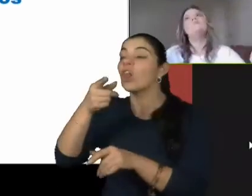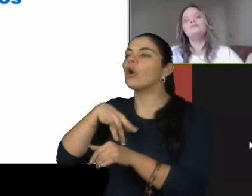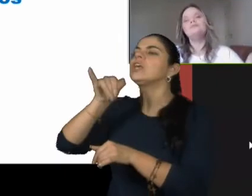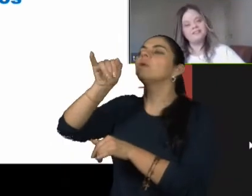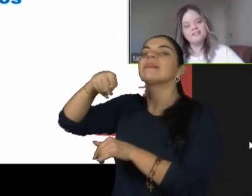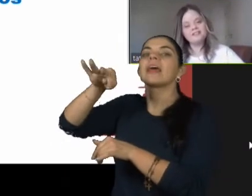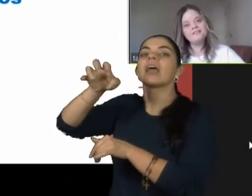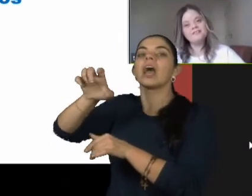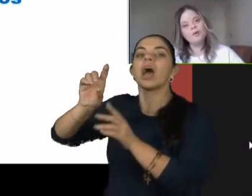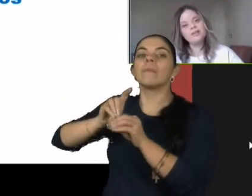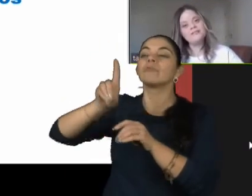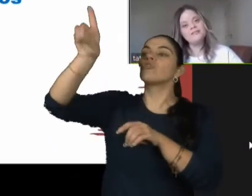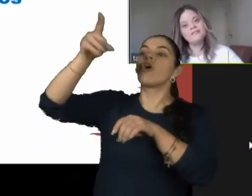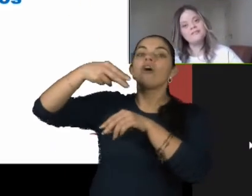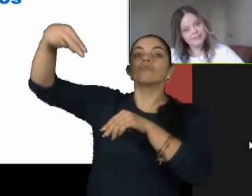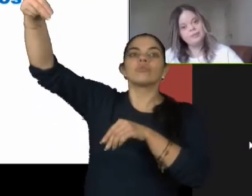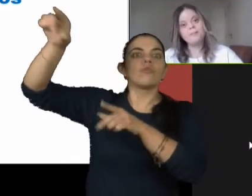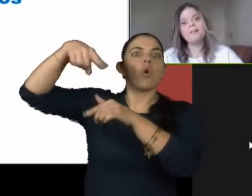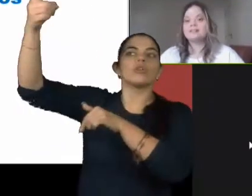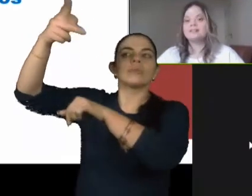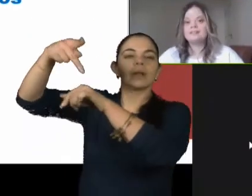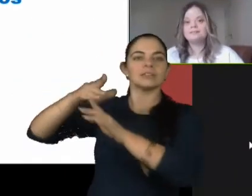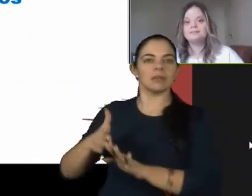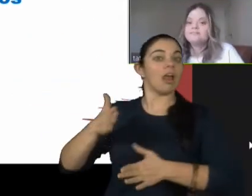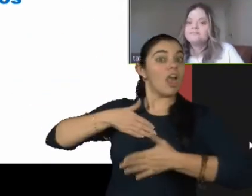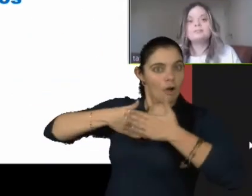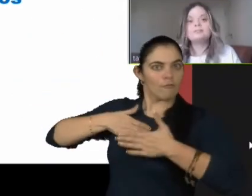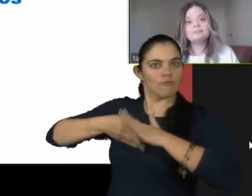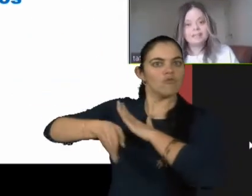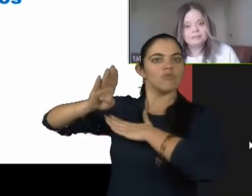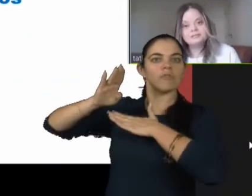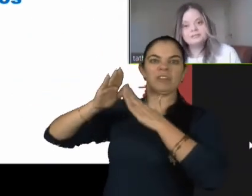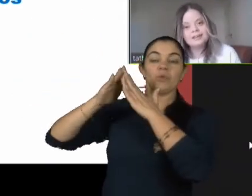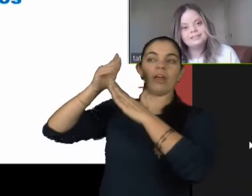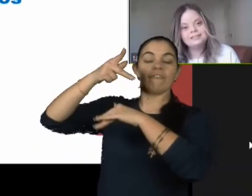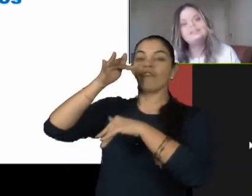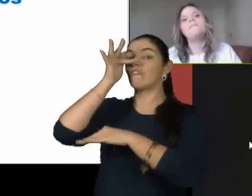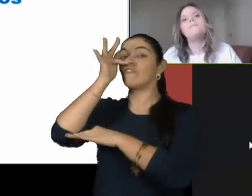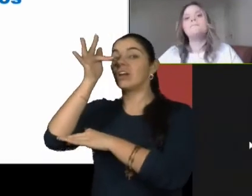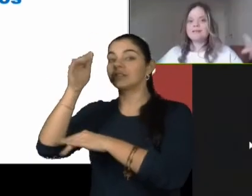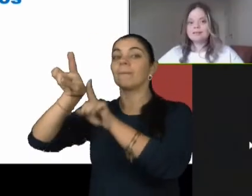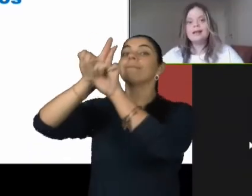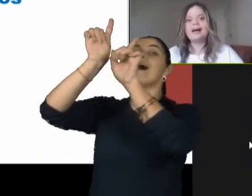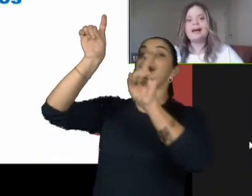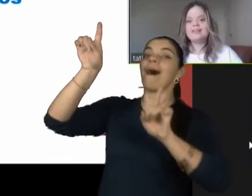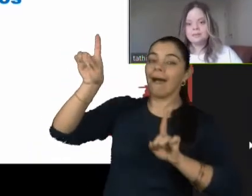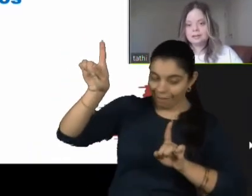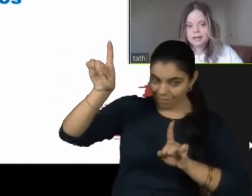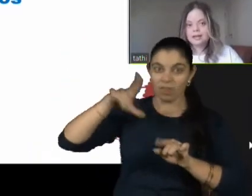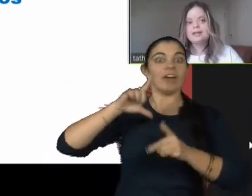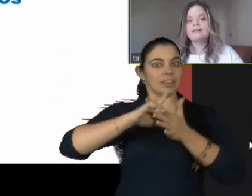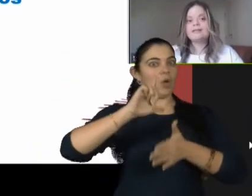muito difícil eu falar para o francês. Ele é para a França. Não deu muito certo. Mas, a velha mãe